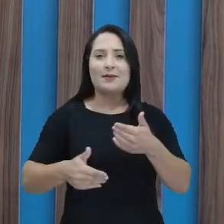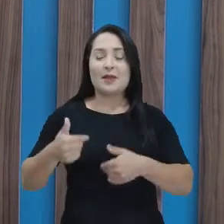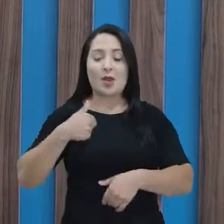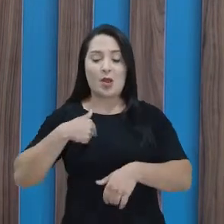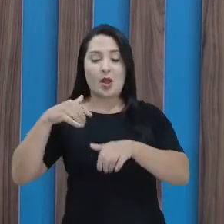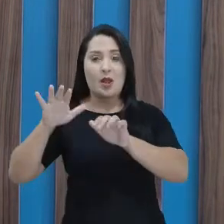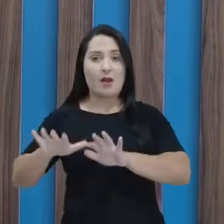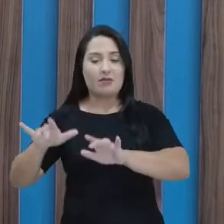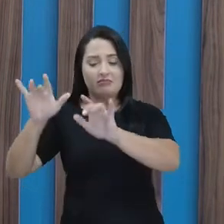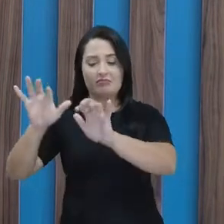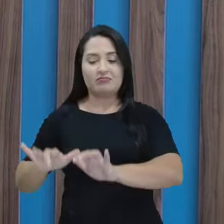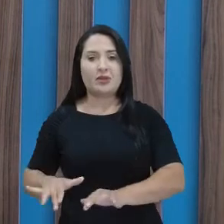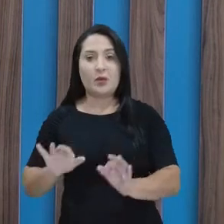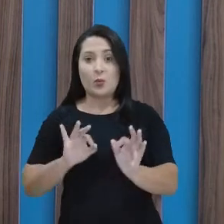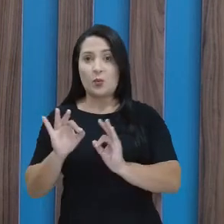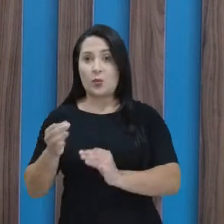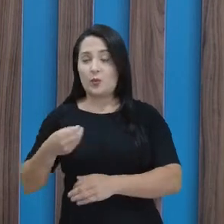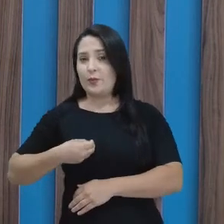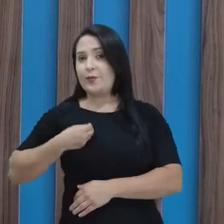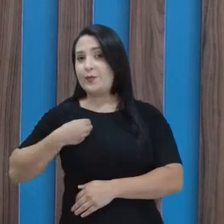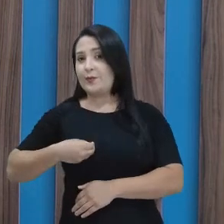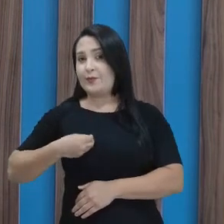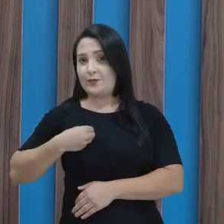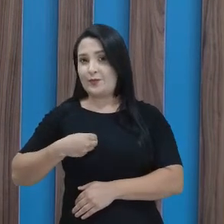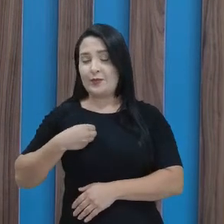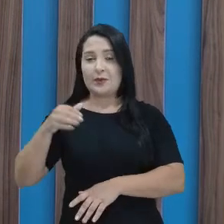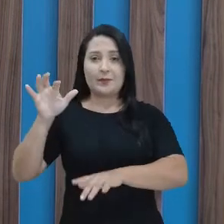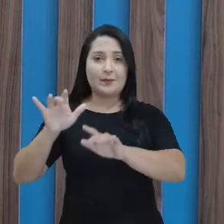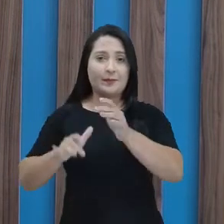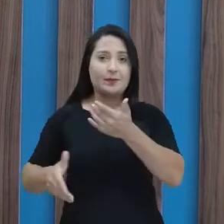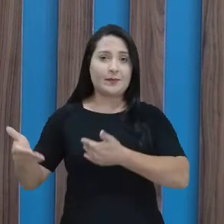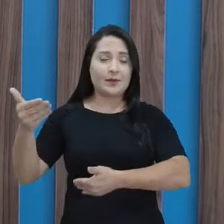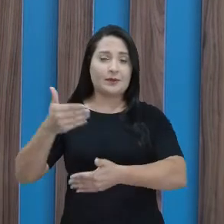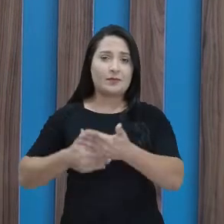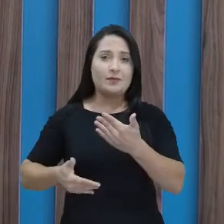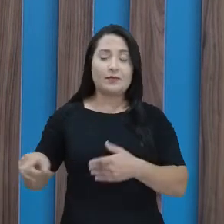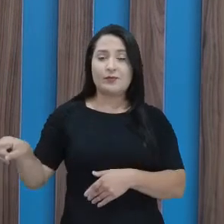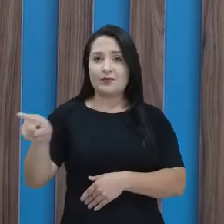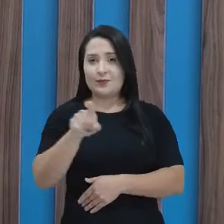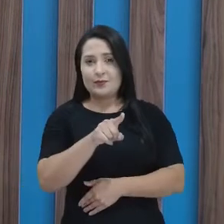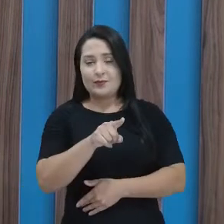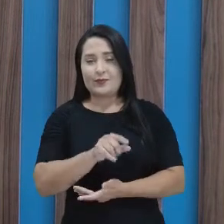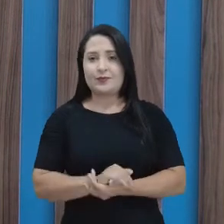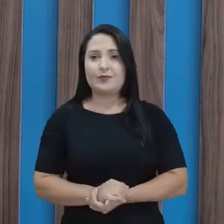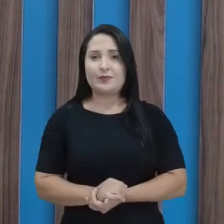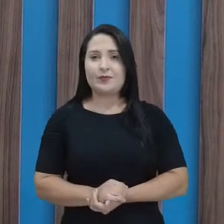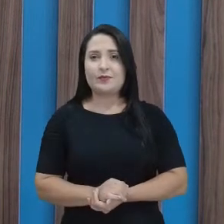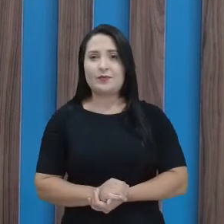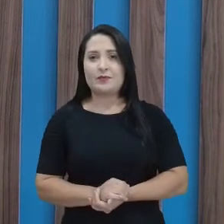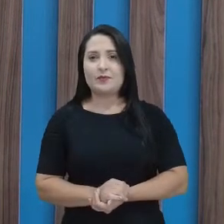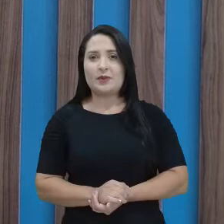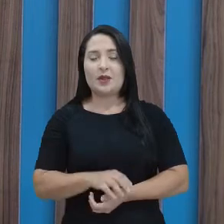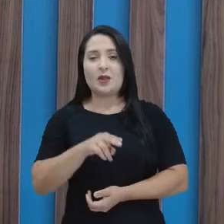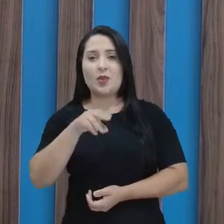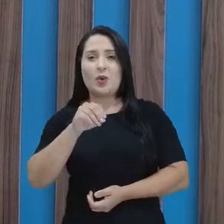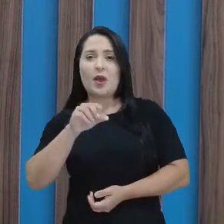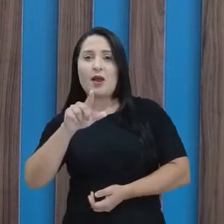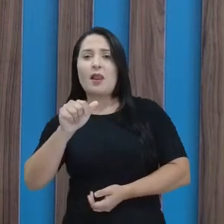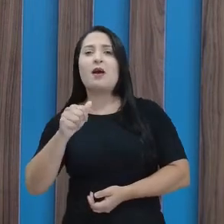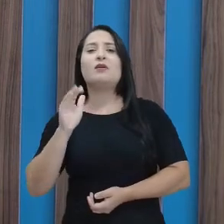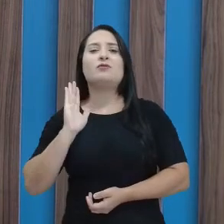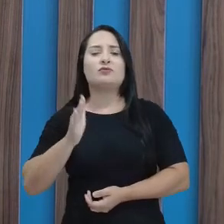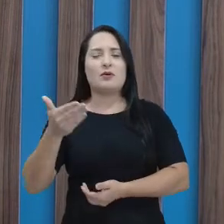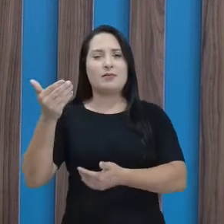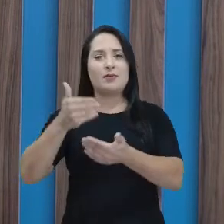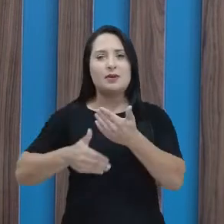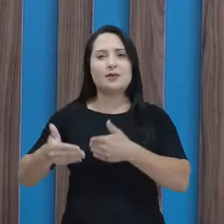estou aqui pra acompanhar ao vivo a participação de todos vocês, e Noala já está aqui presente, seja muito